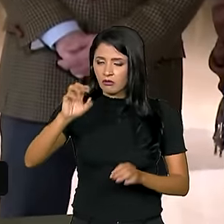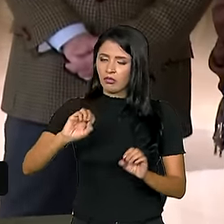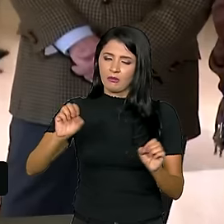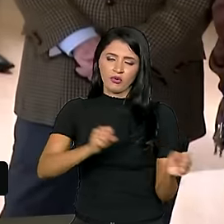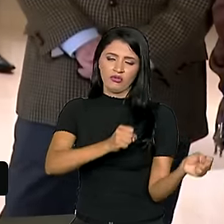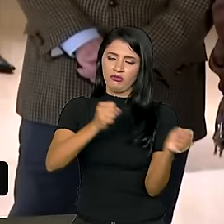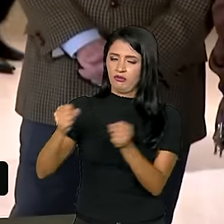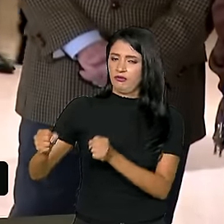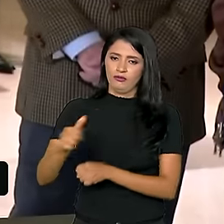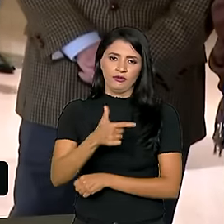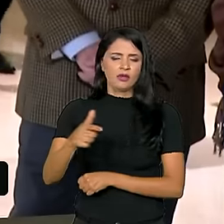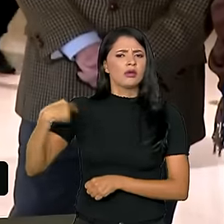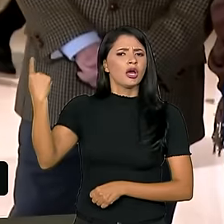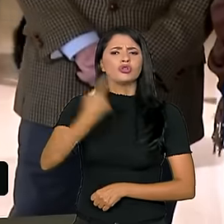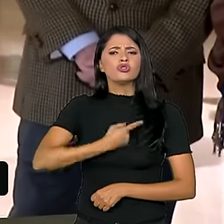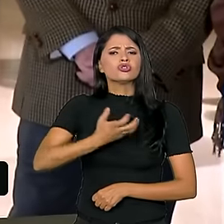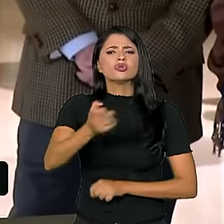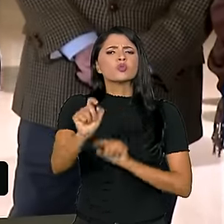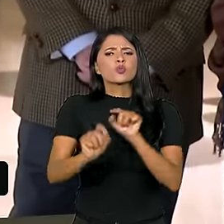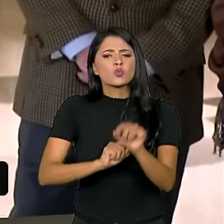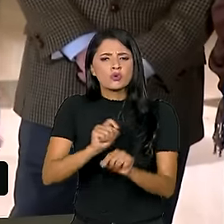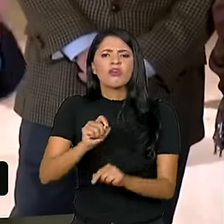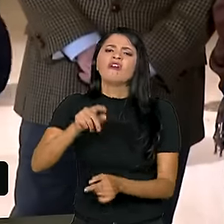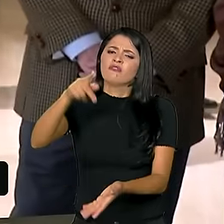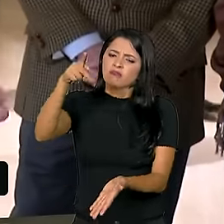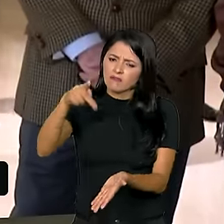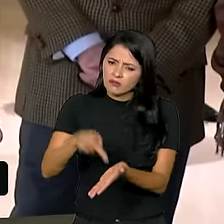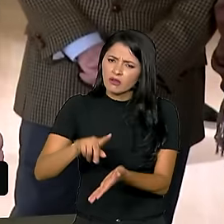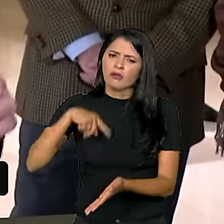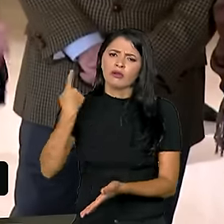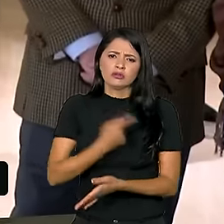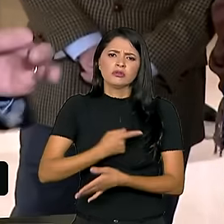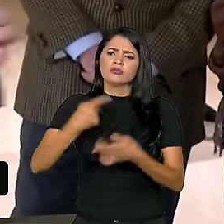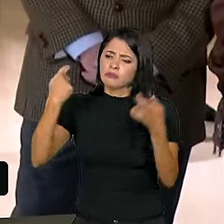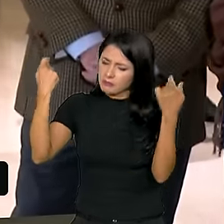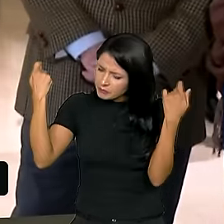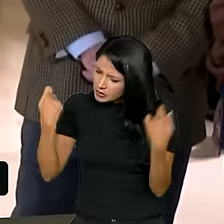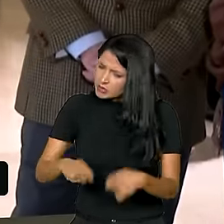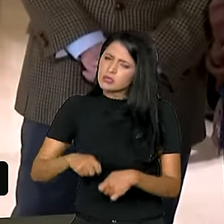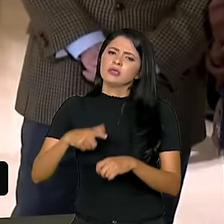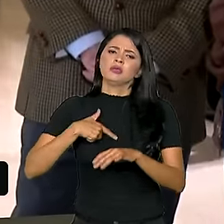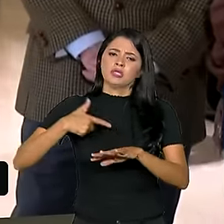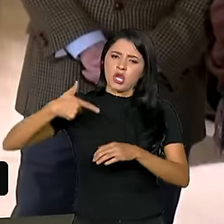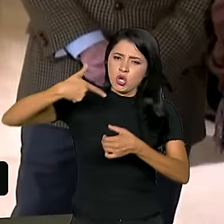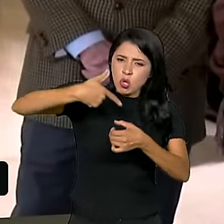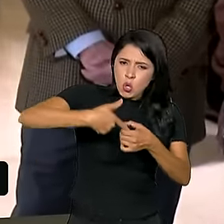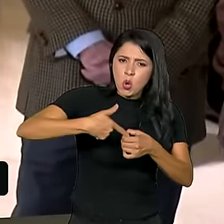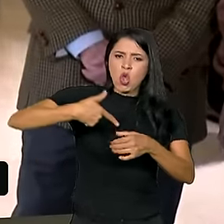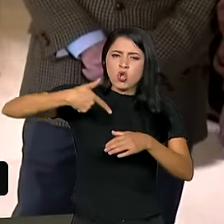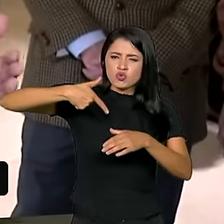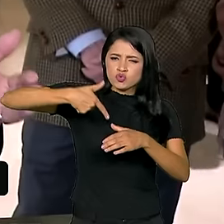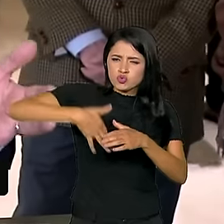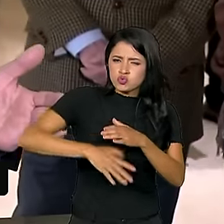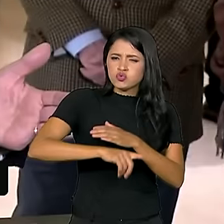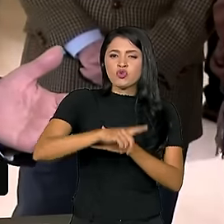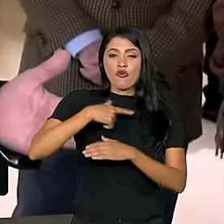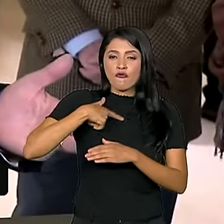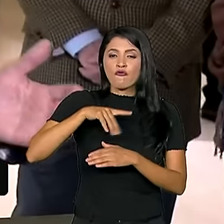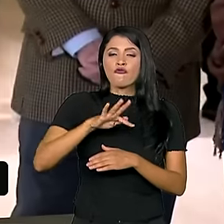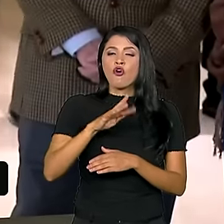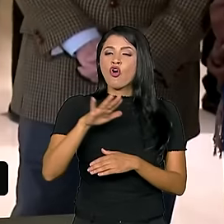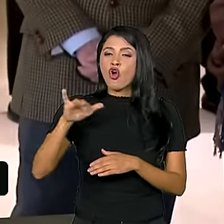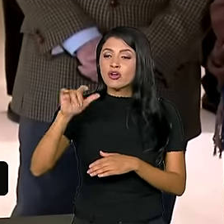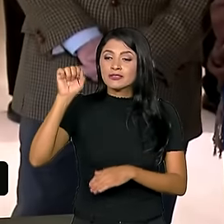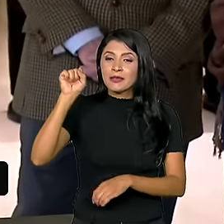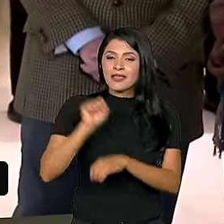que nós queremos? É verdade que nós precisamos diminuir o combustível fóssil. Mas é verdade que nós precisamos